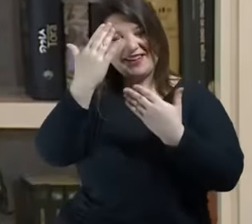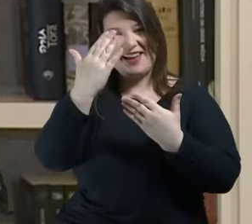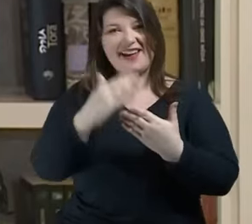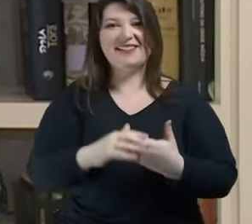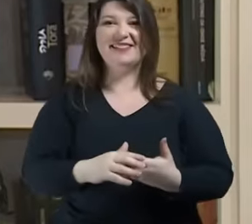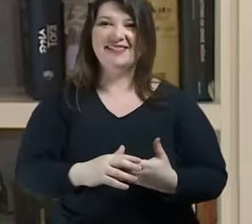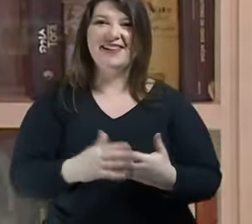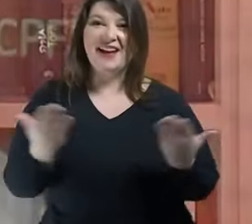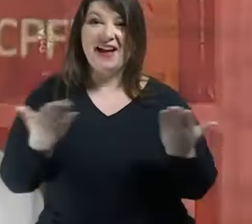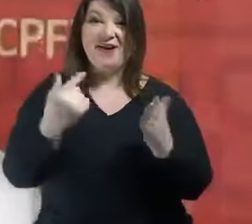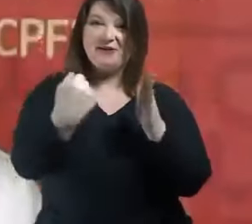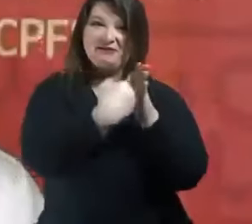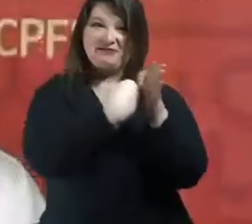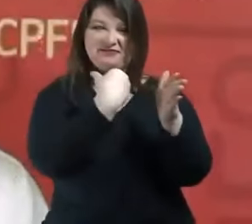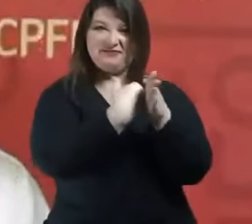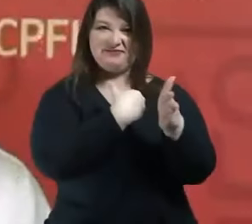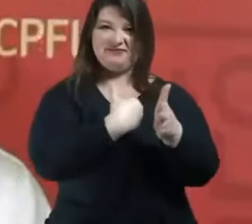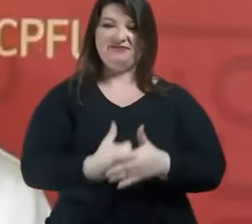perguntas